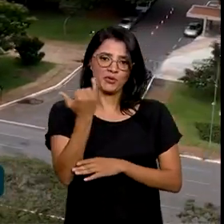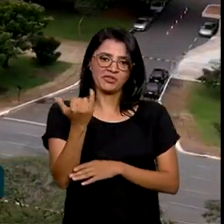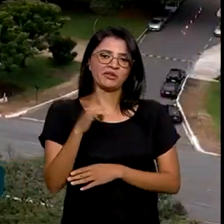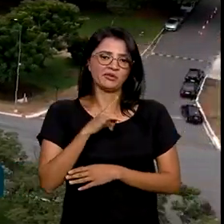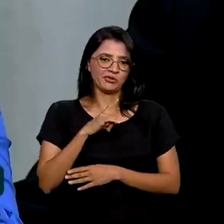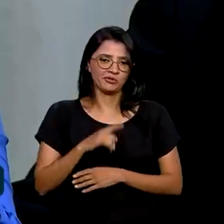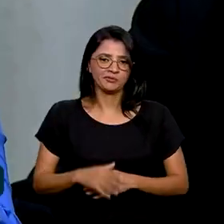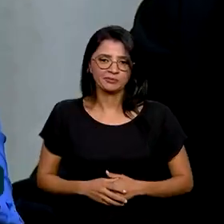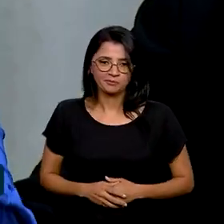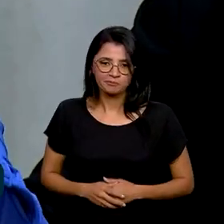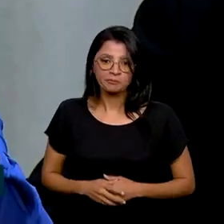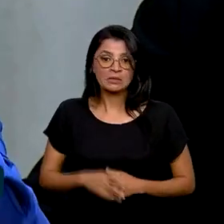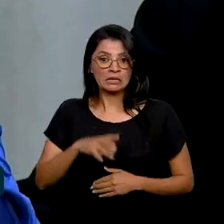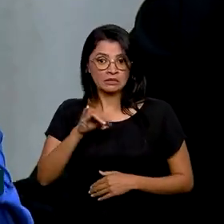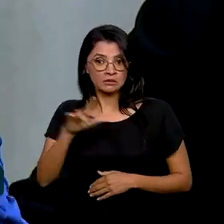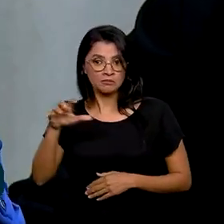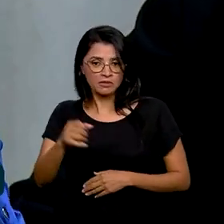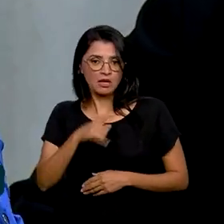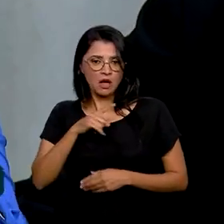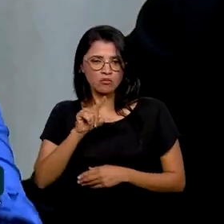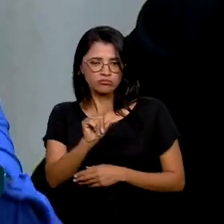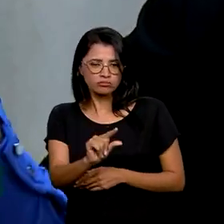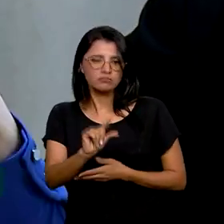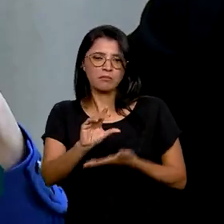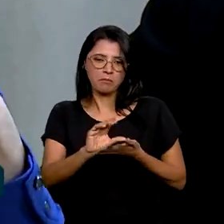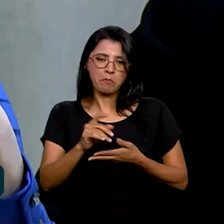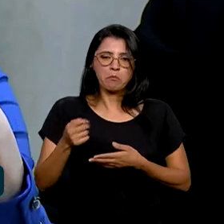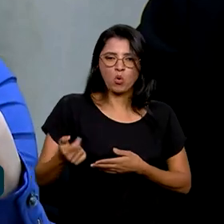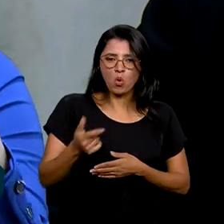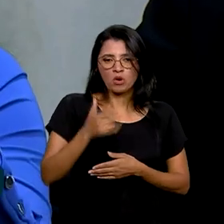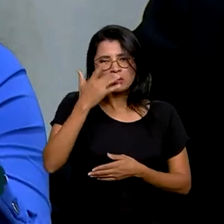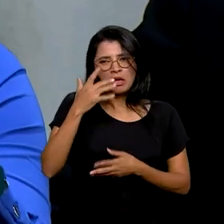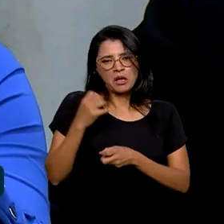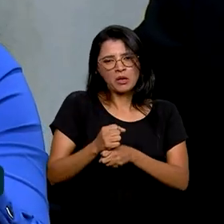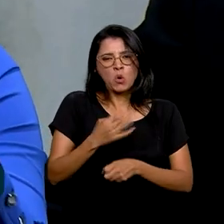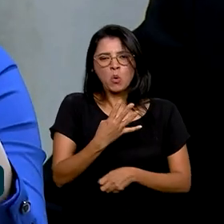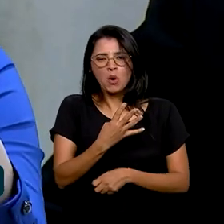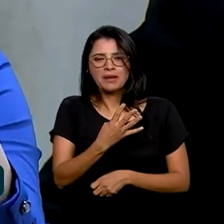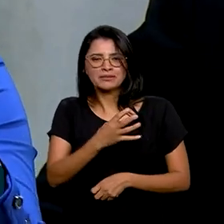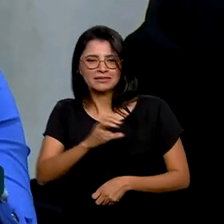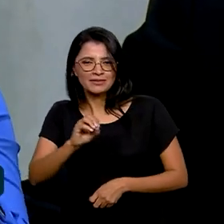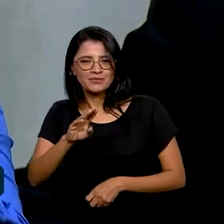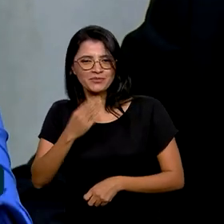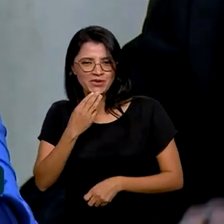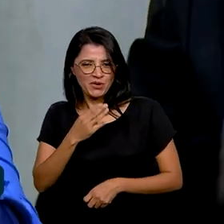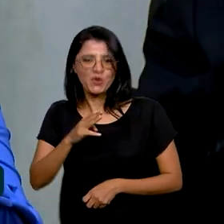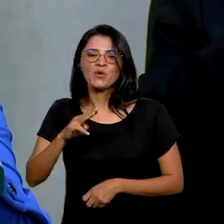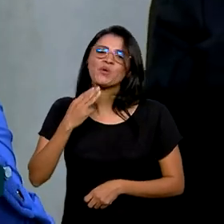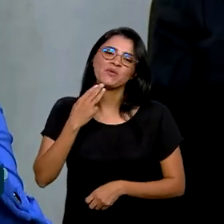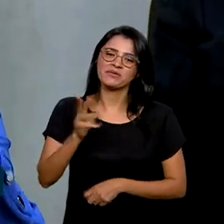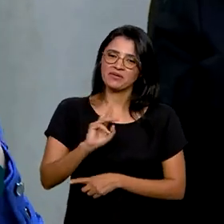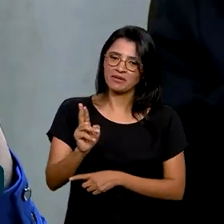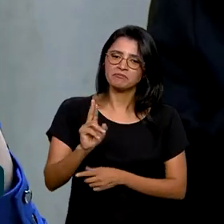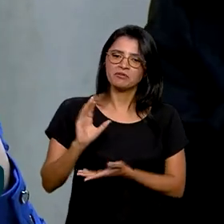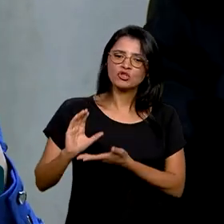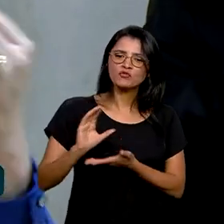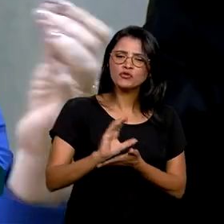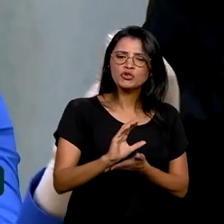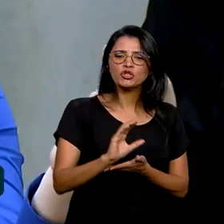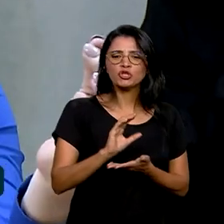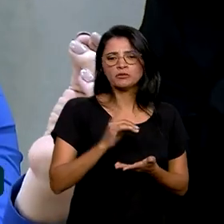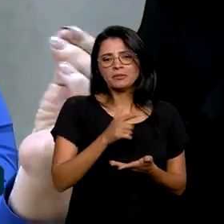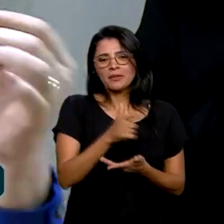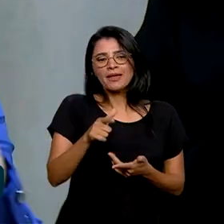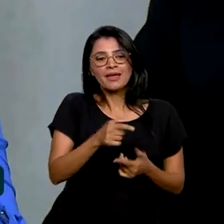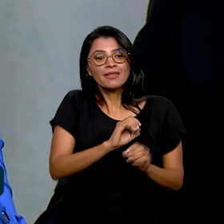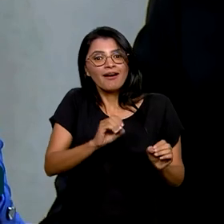receita. Pegarmos uma parte muito pequenininha, que não sei se chegou a R$ 400 milhões, para poder dividir um pouquinho para quem